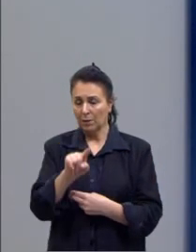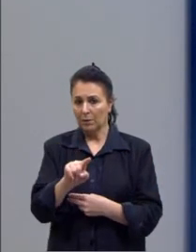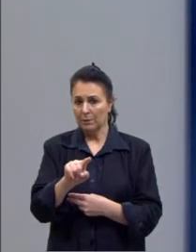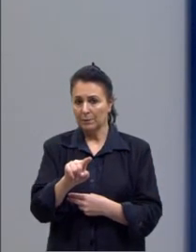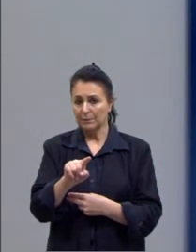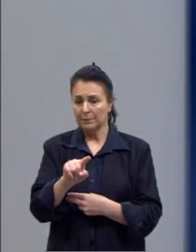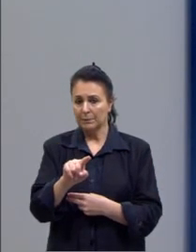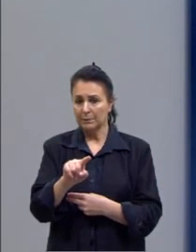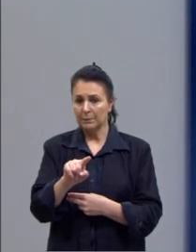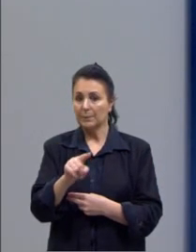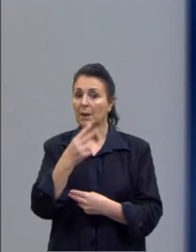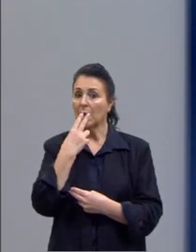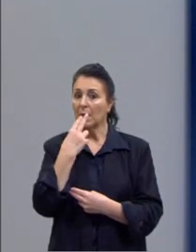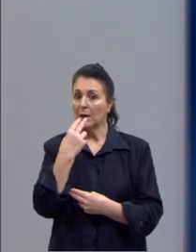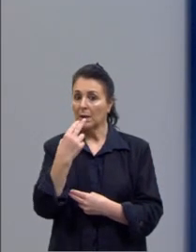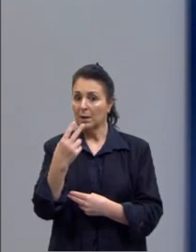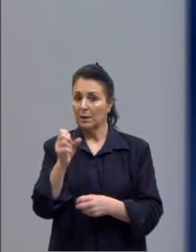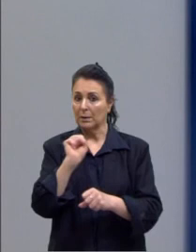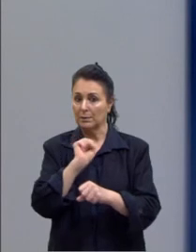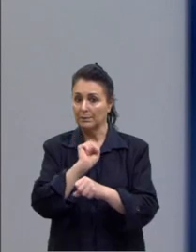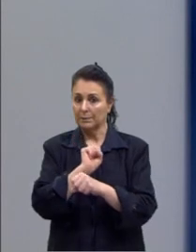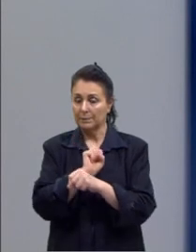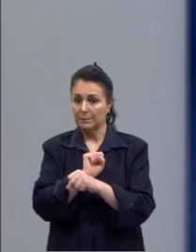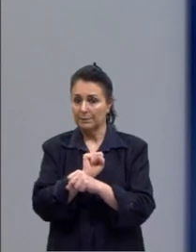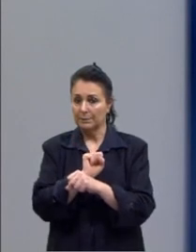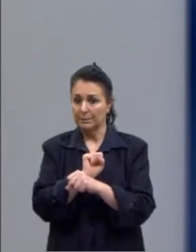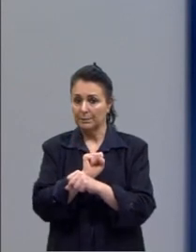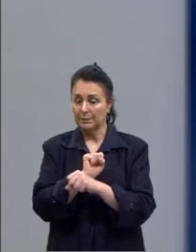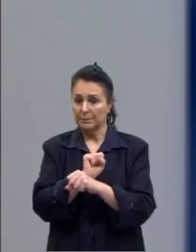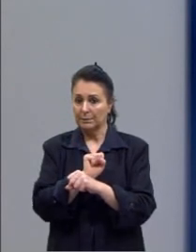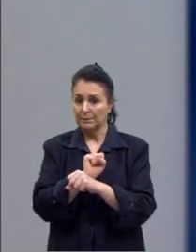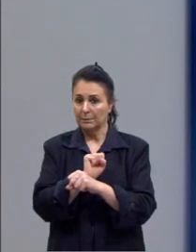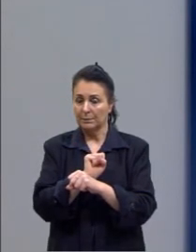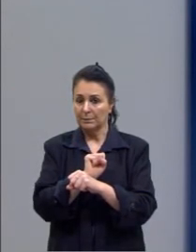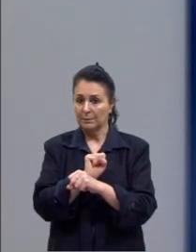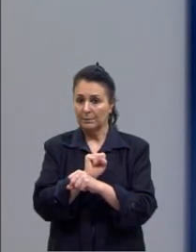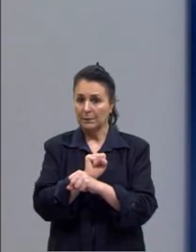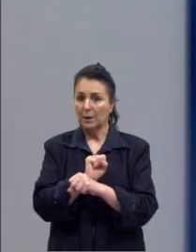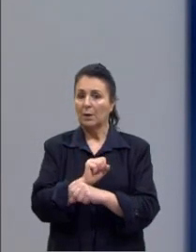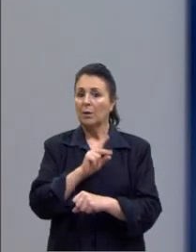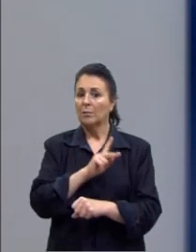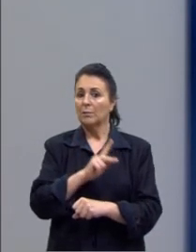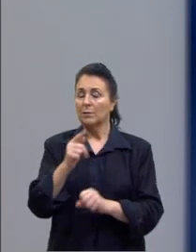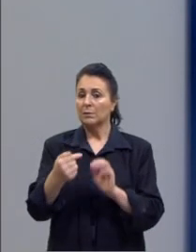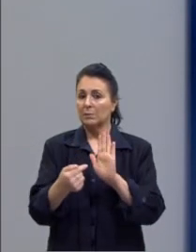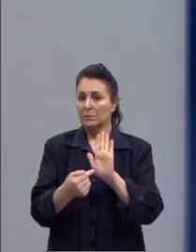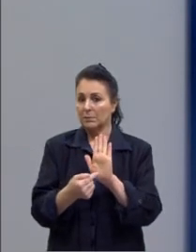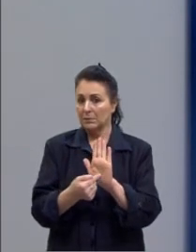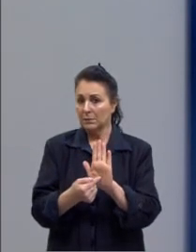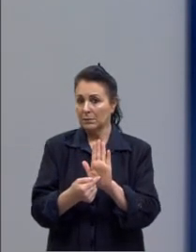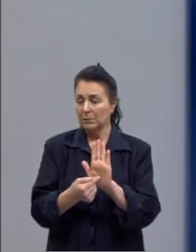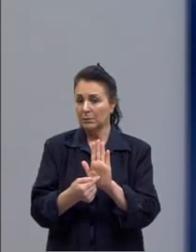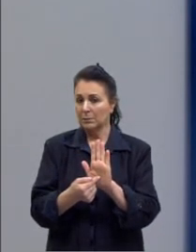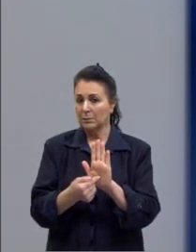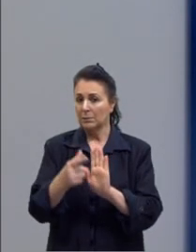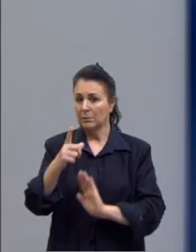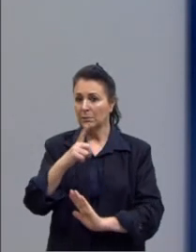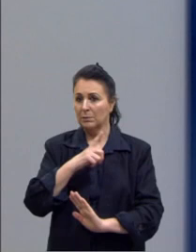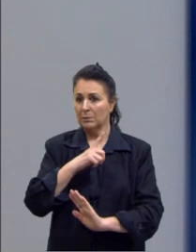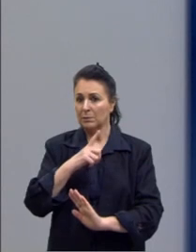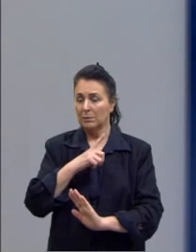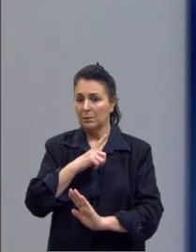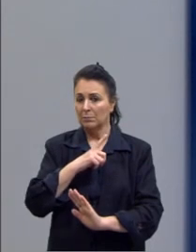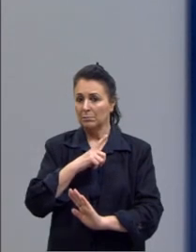take, give, né? O can, aqui eu mostro para vocês que eu tenho uma zero. Por que eu sei que eu tenho uma zero